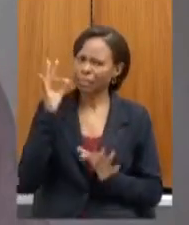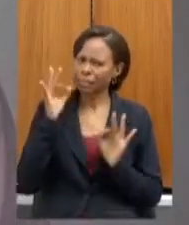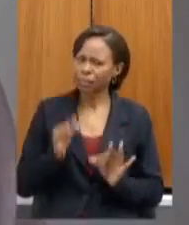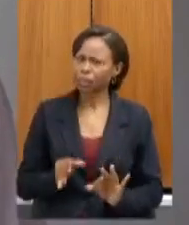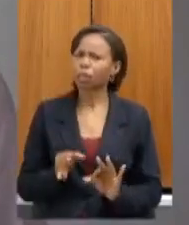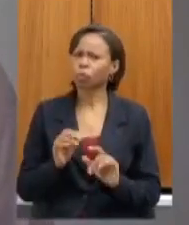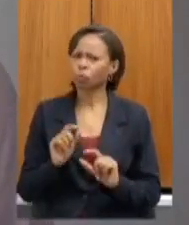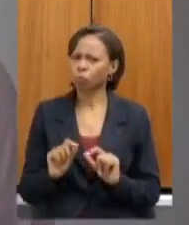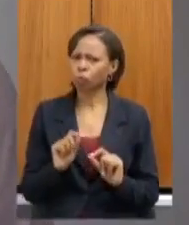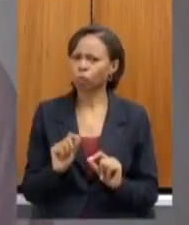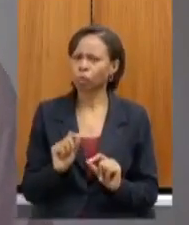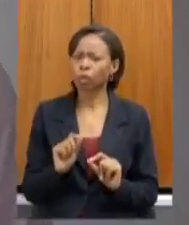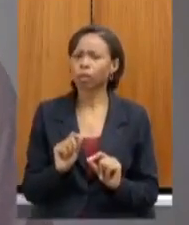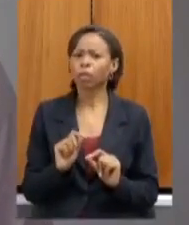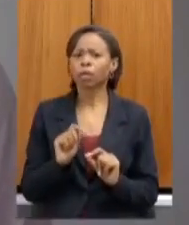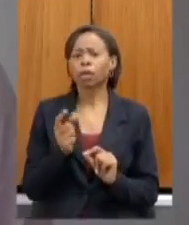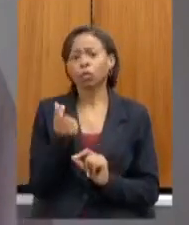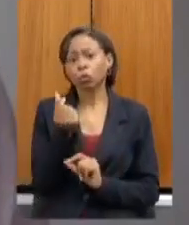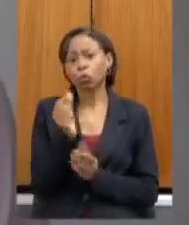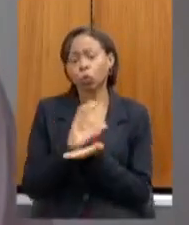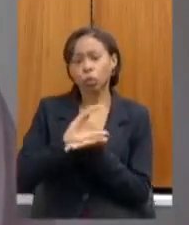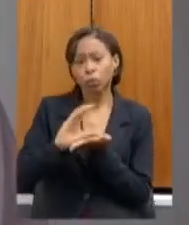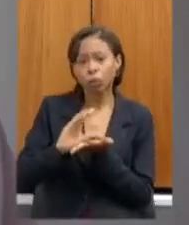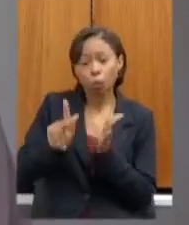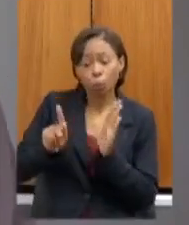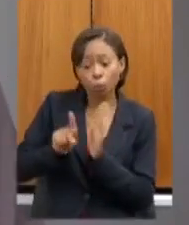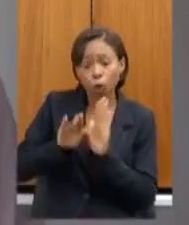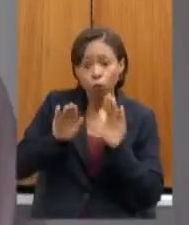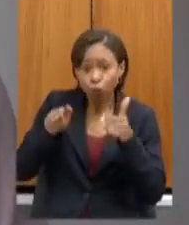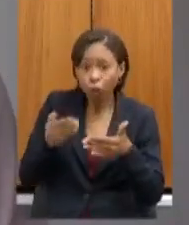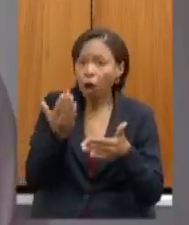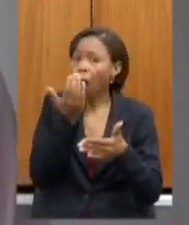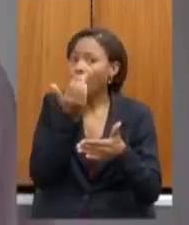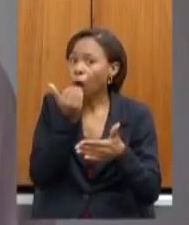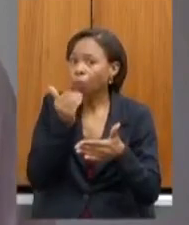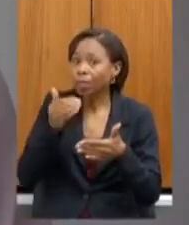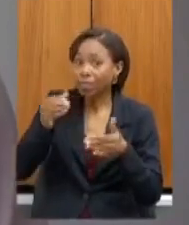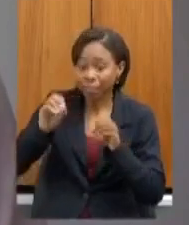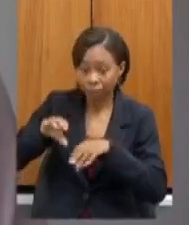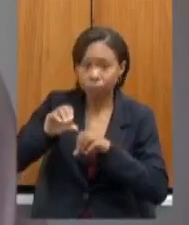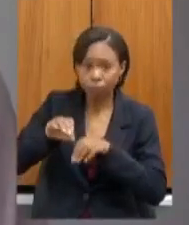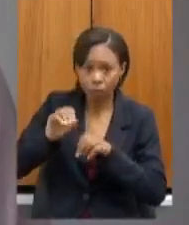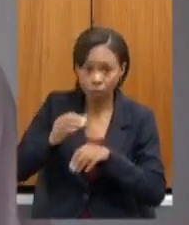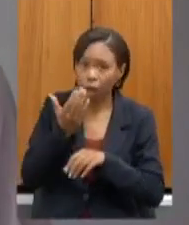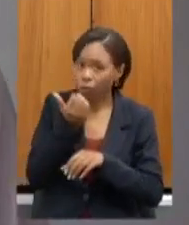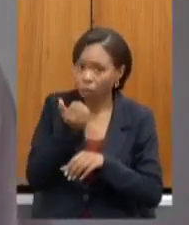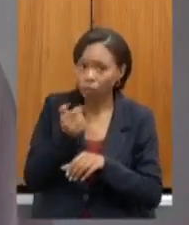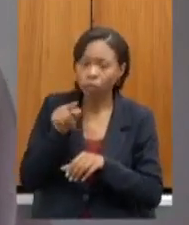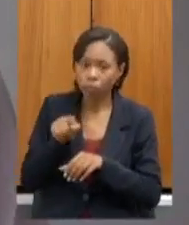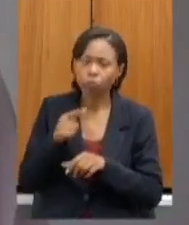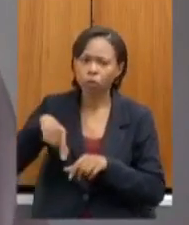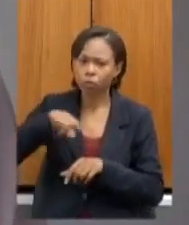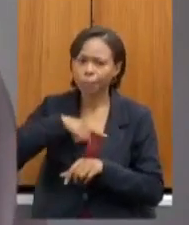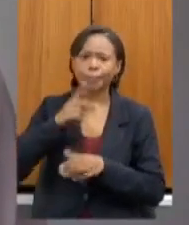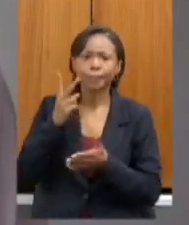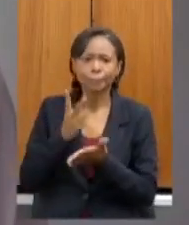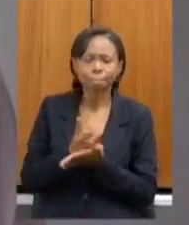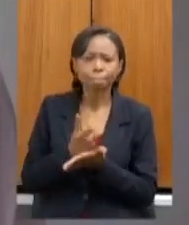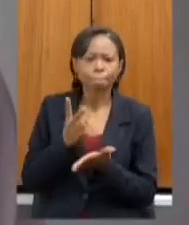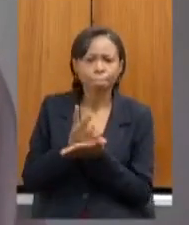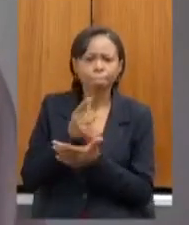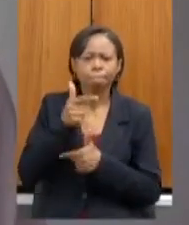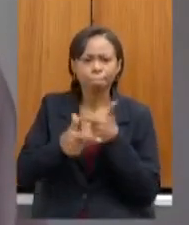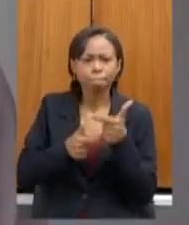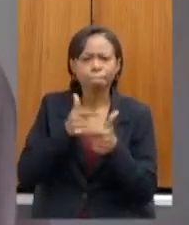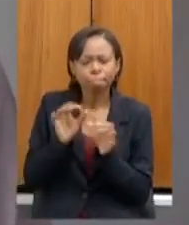respeito ao recurso da alimentação relacionado à educação a gente vem fazendo esse trabalho de forma contínua e bastante